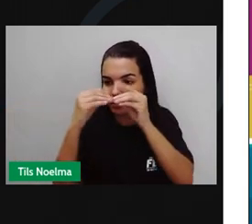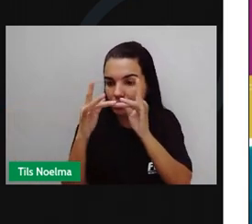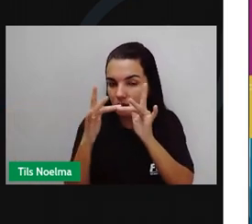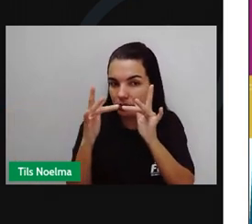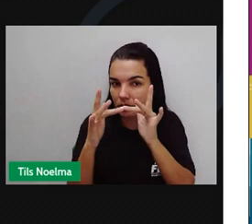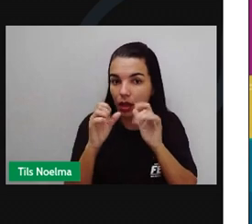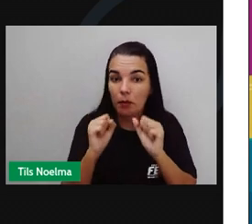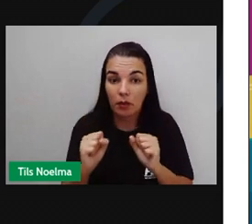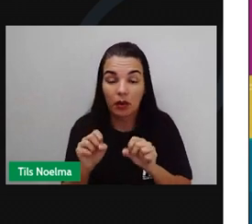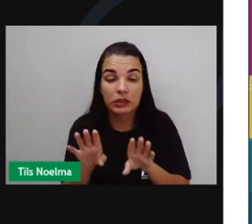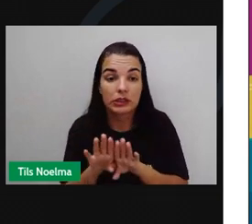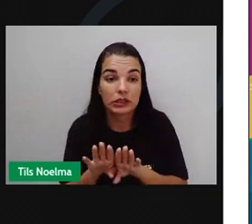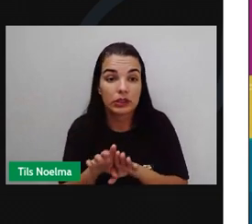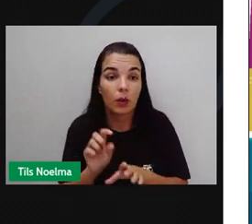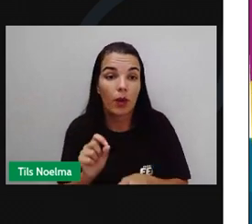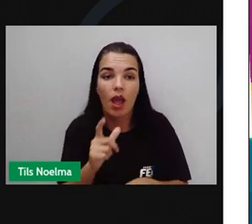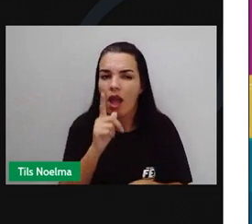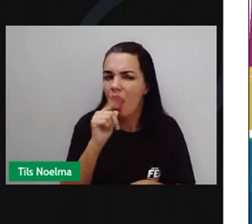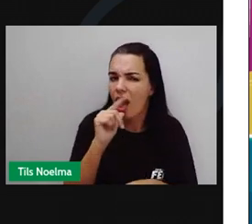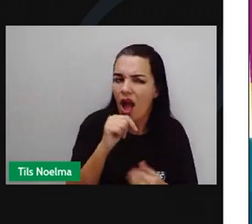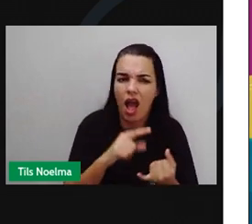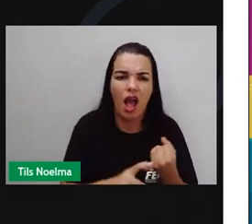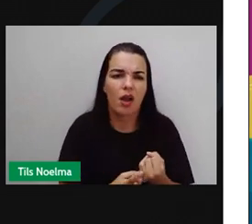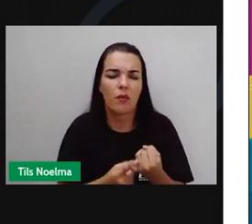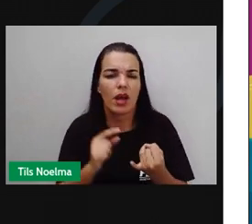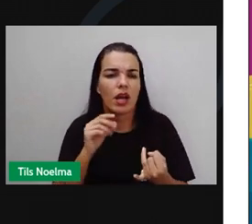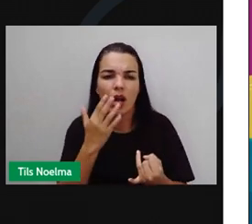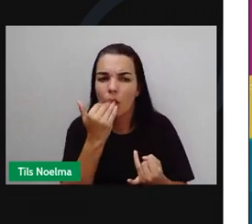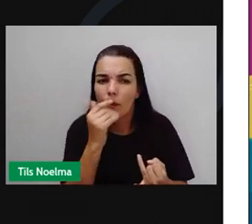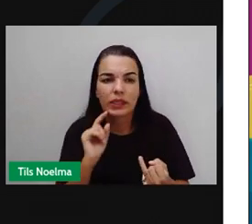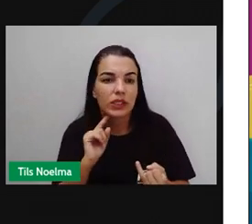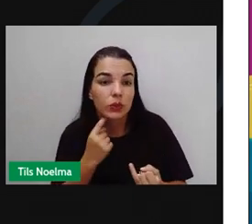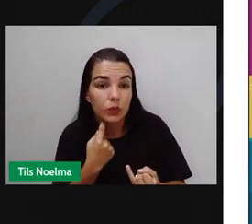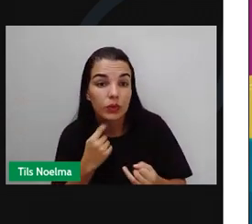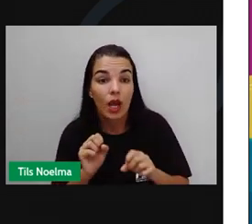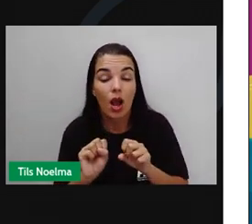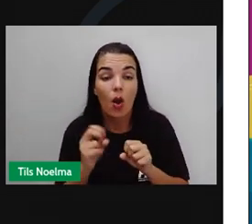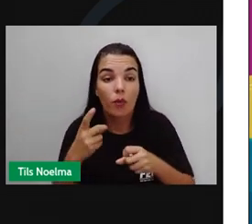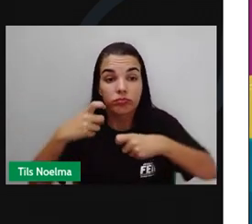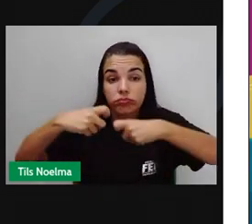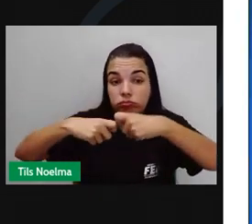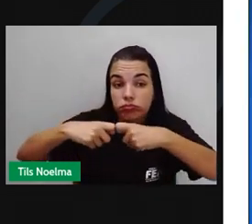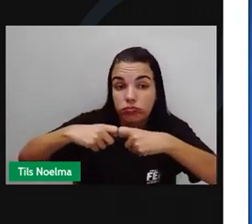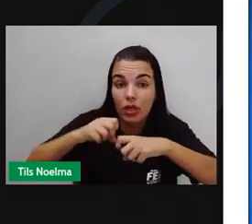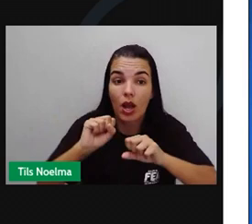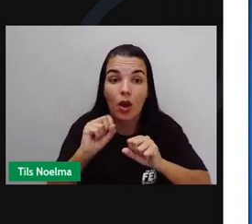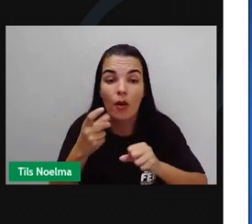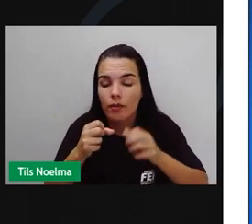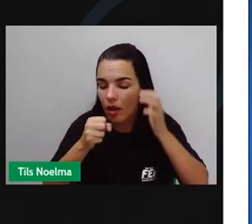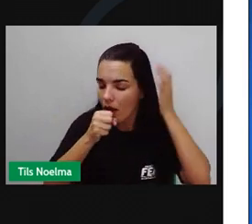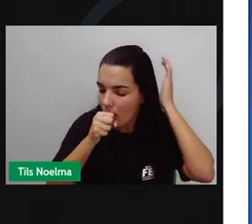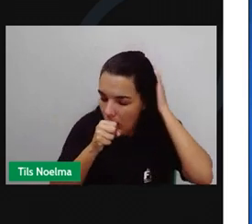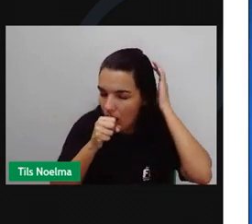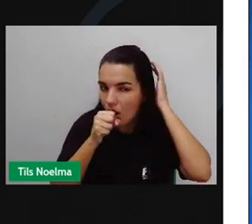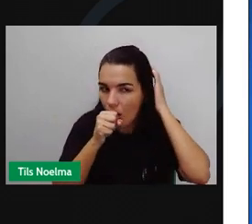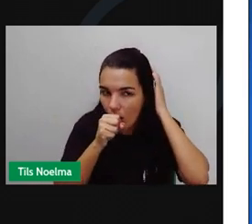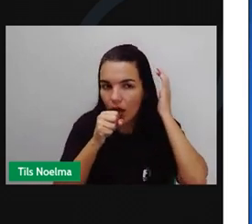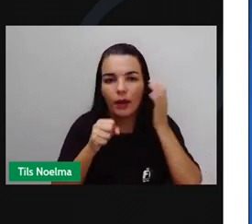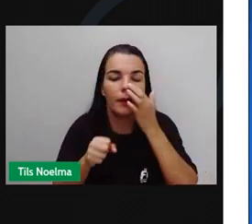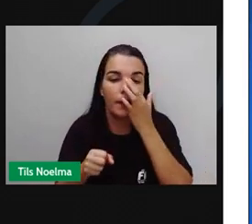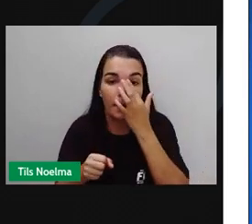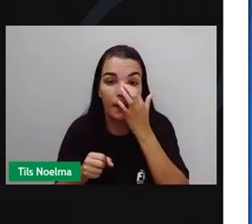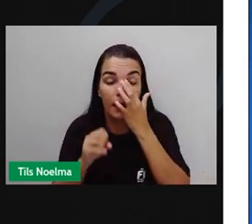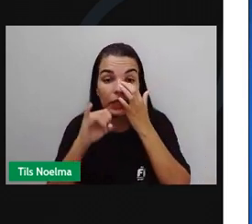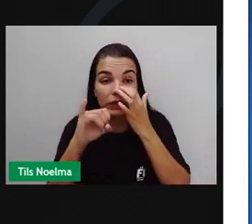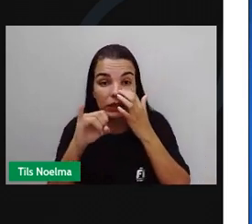água ou de alimento contaminado, por contato sexual ou pelo ar, quando se espirra ou tosse. Quando esses minúsculos invadem